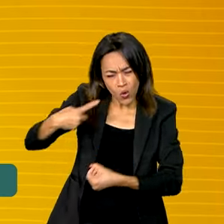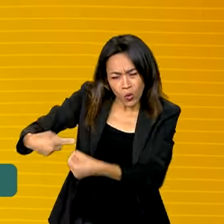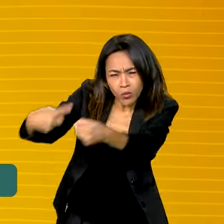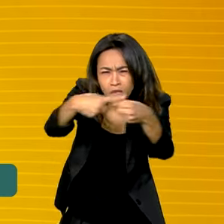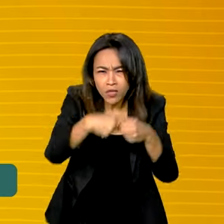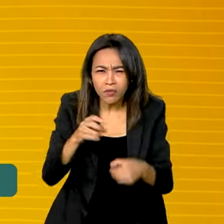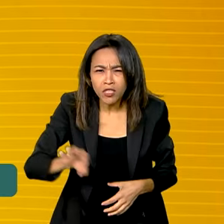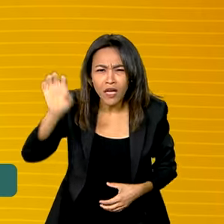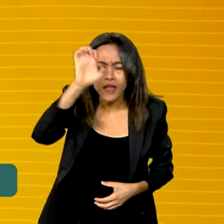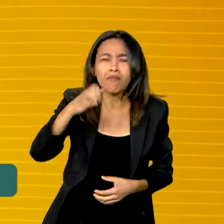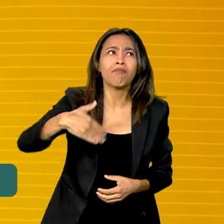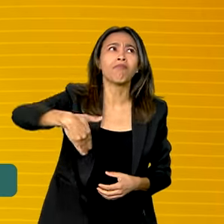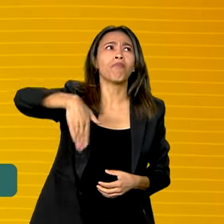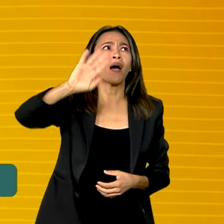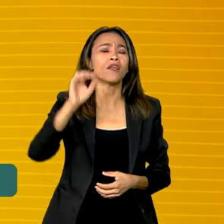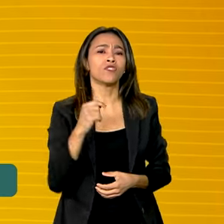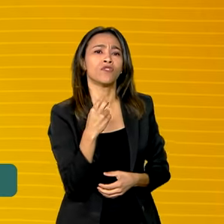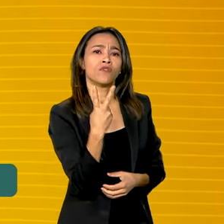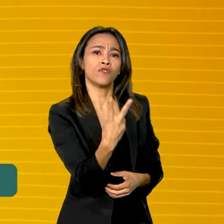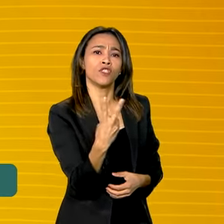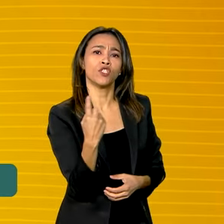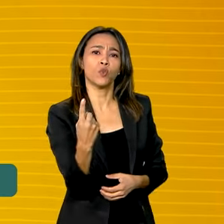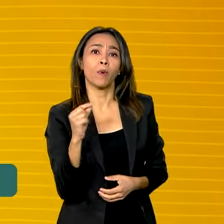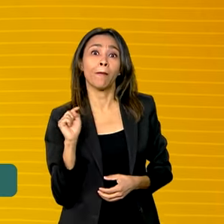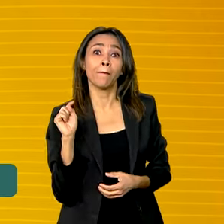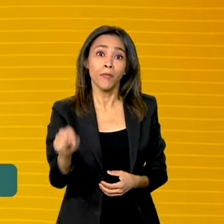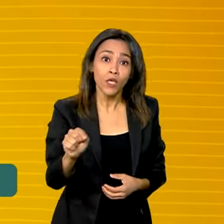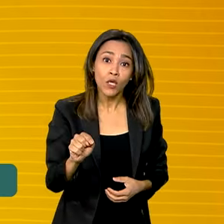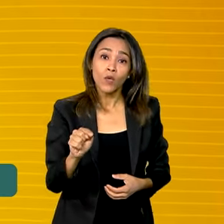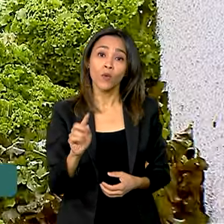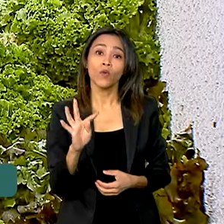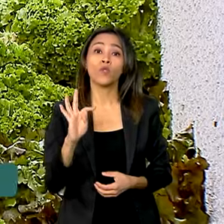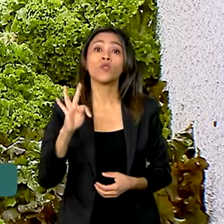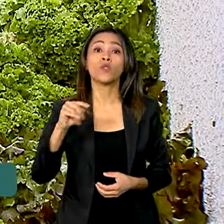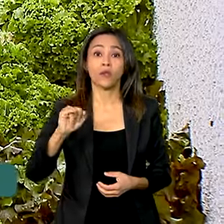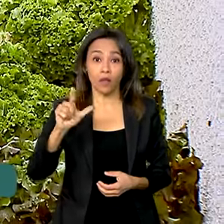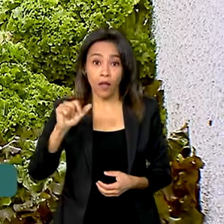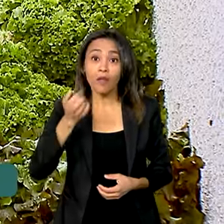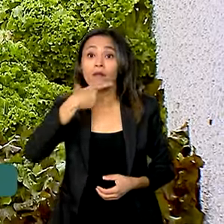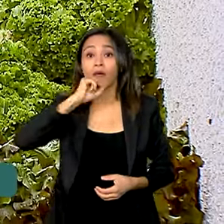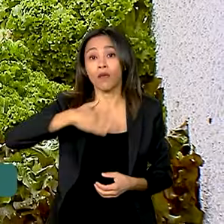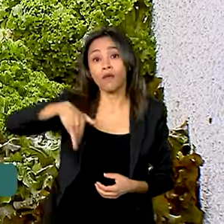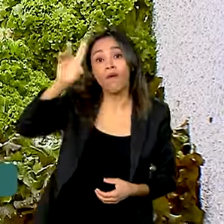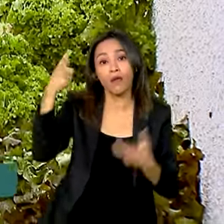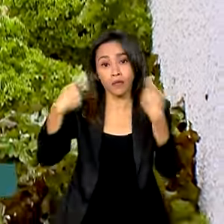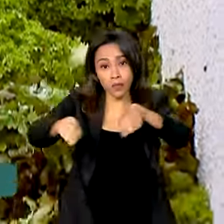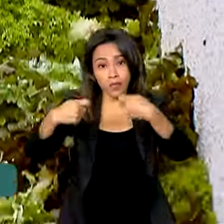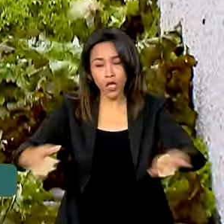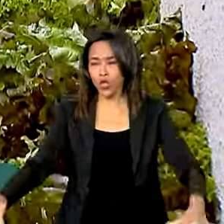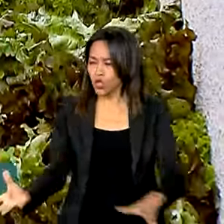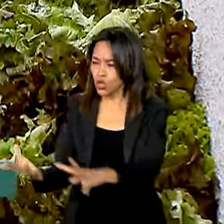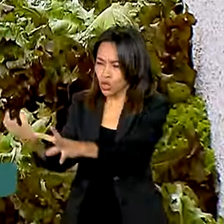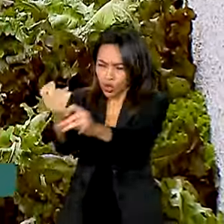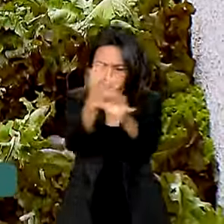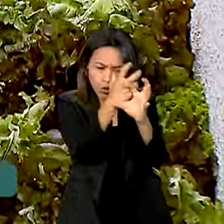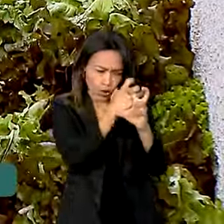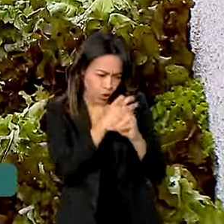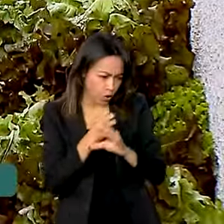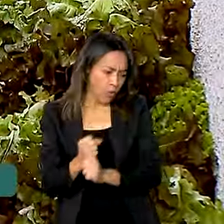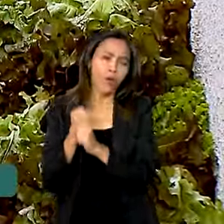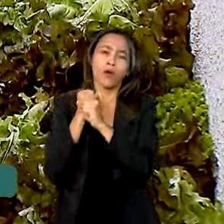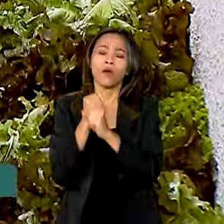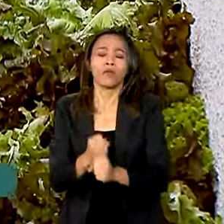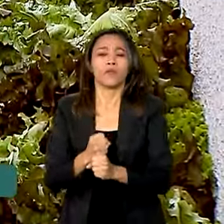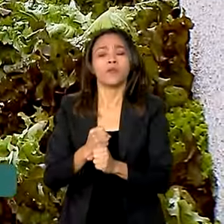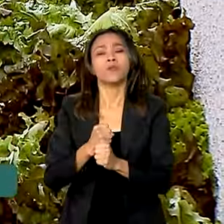de 21 mil toneladas de alimentos entregues para quem mais precisa. Do total de agricultores familiares que participam